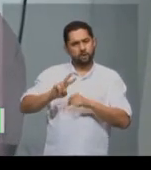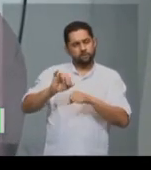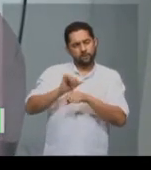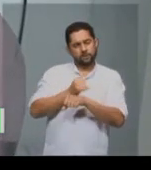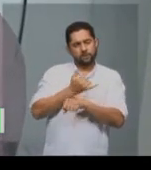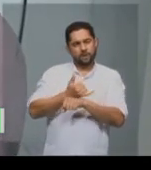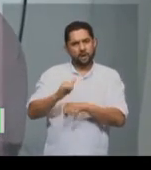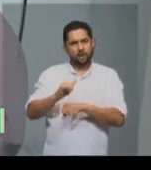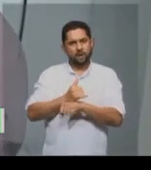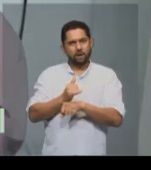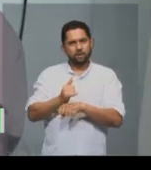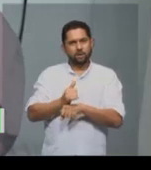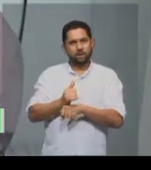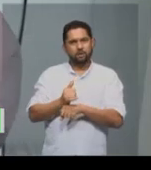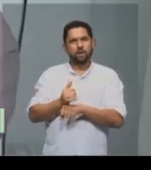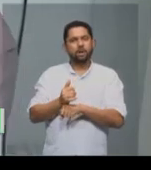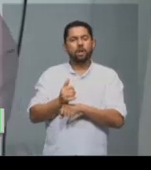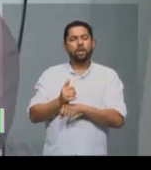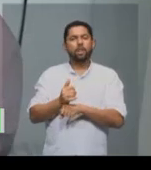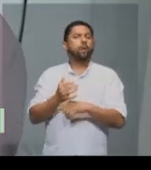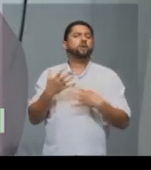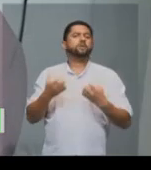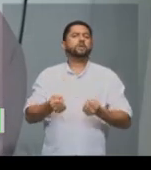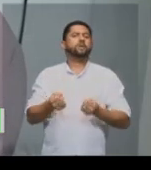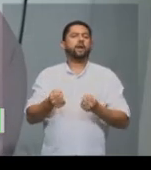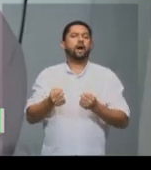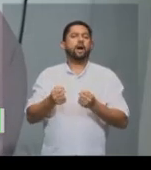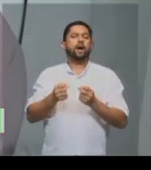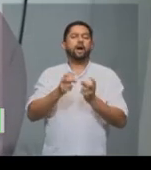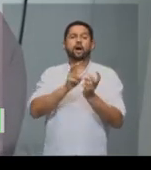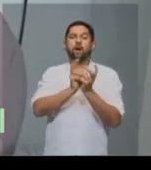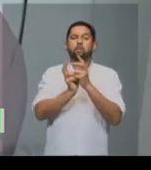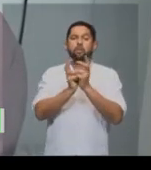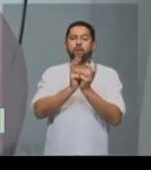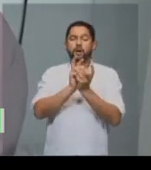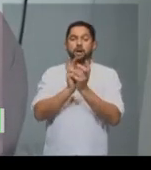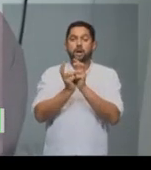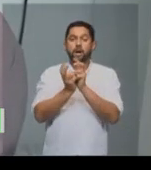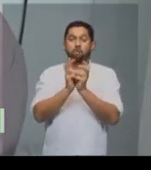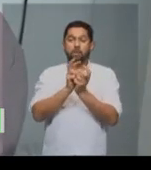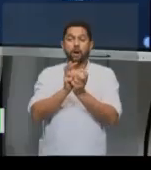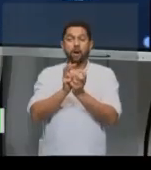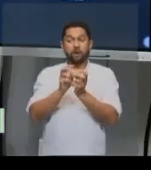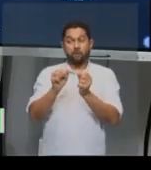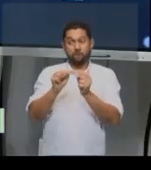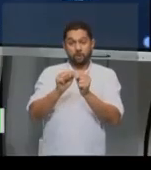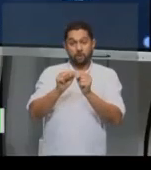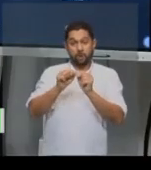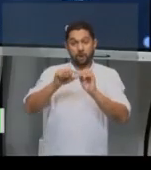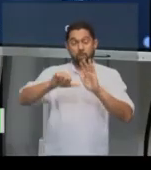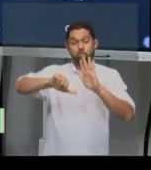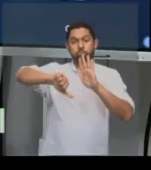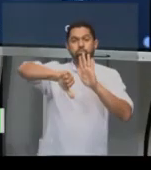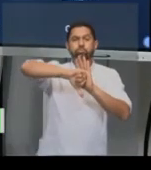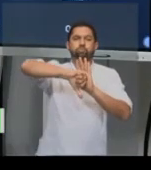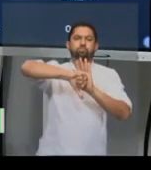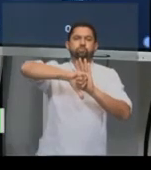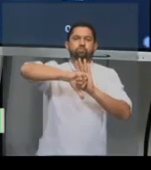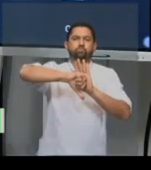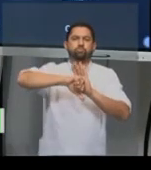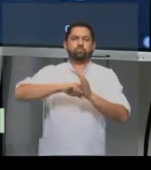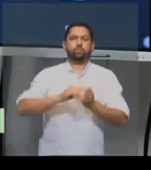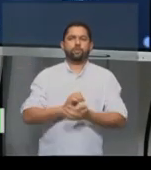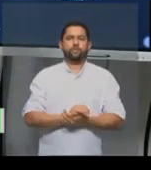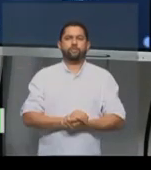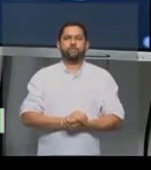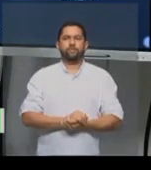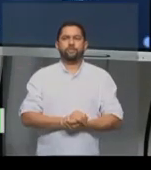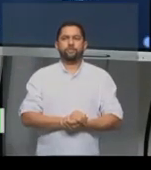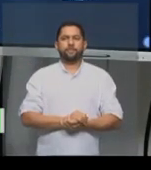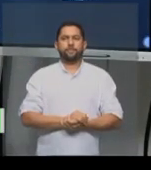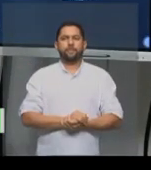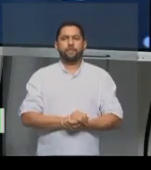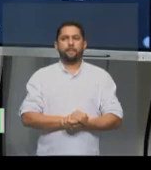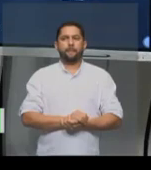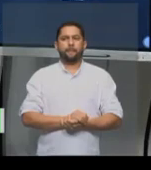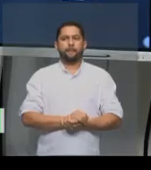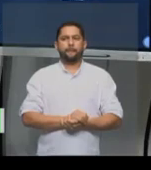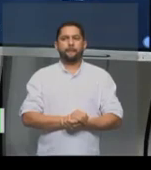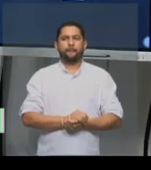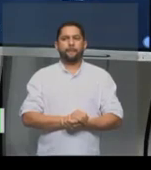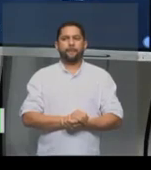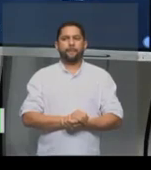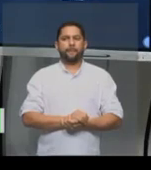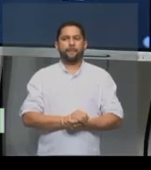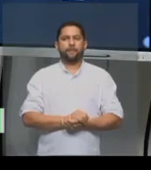imposição dos brancos. Então, era crime se jogar a capoeira. Bem lembrado, professor Clédio. Obrigado. Obrigada, professores. A nossa próxima